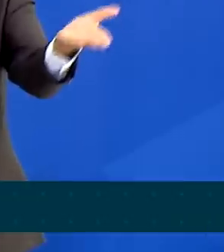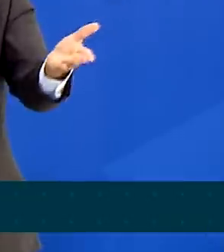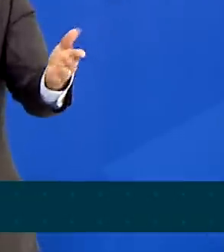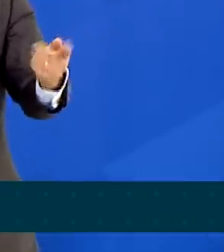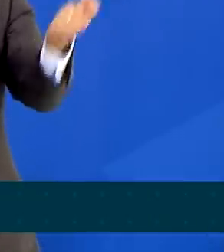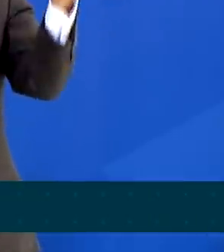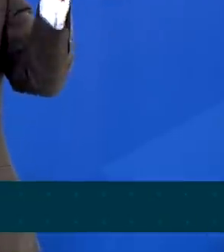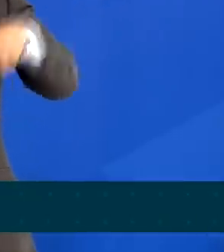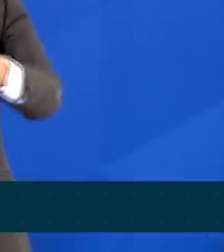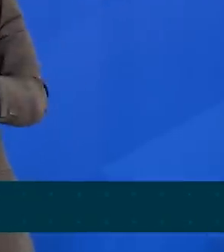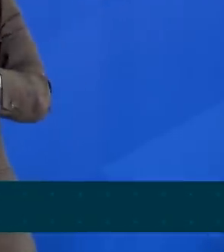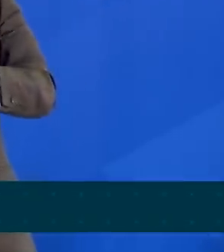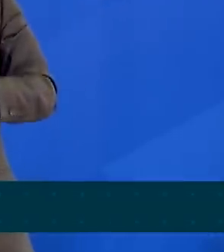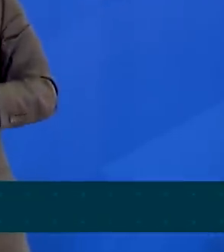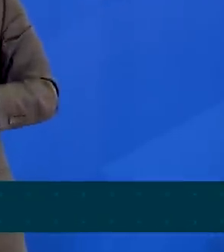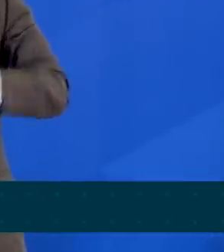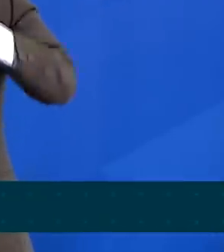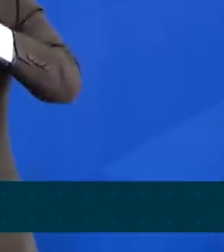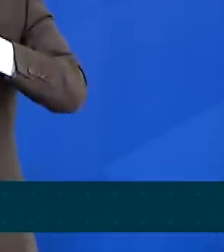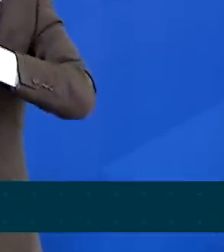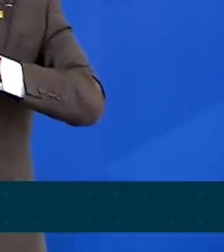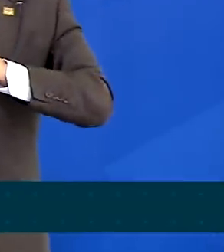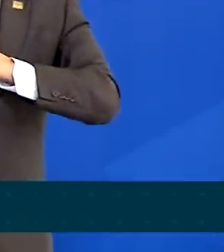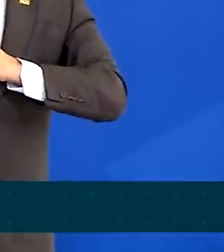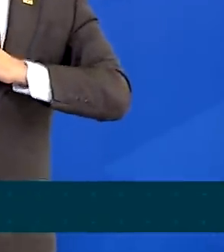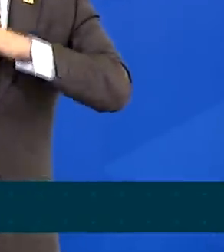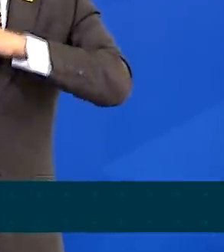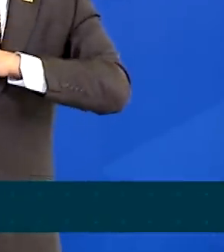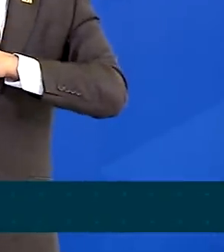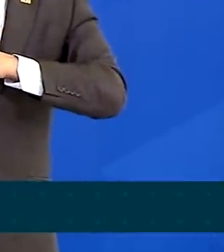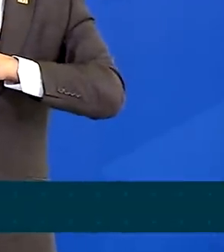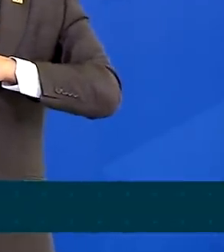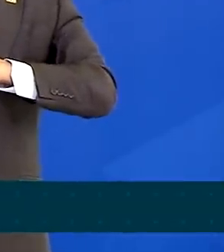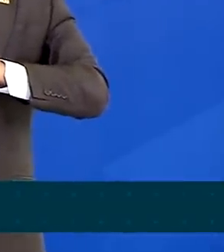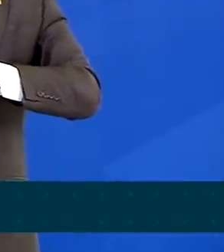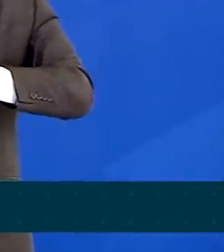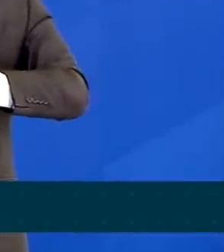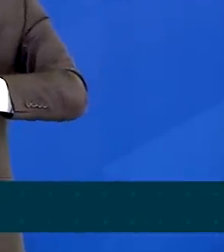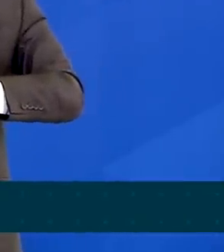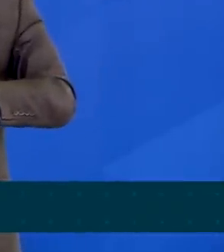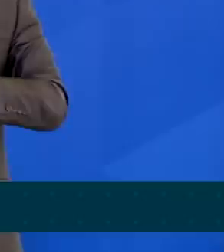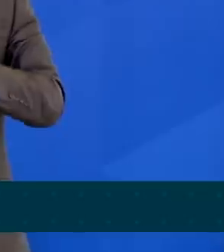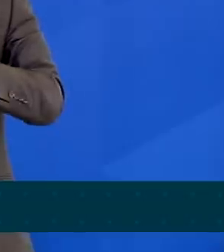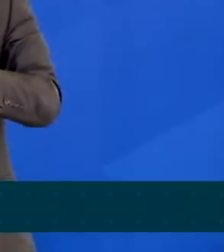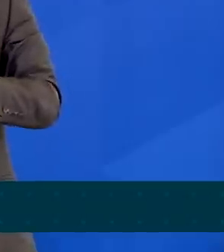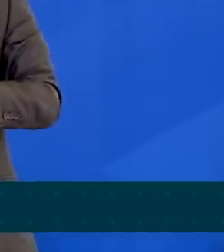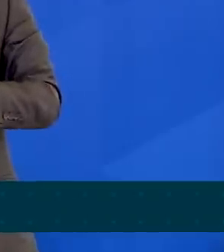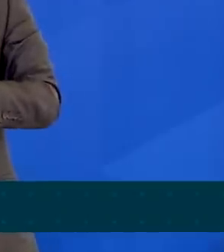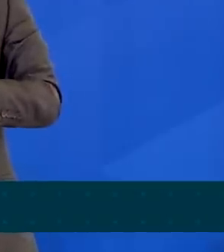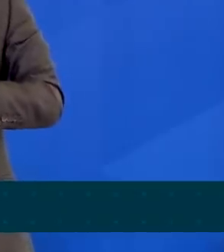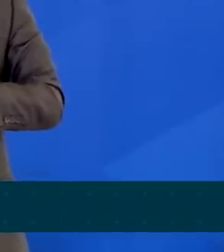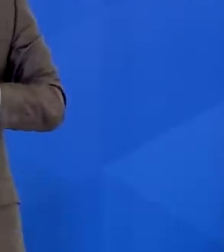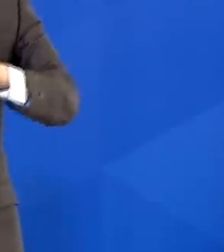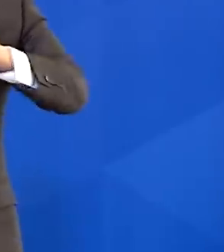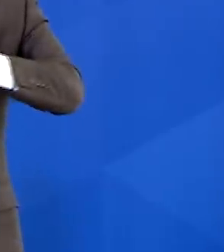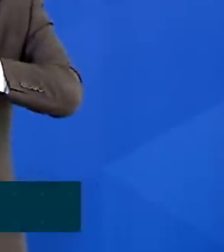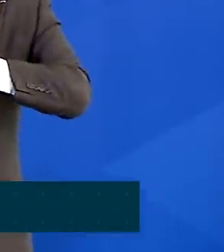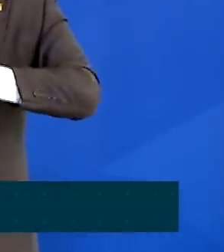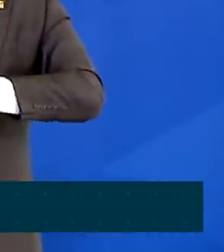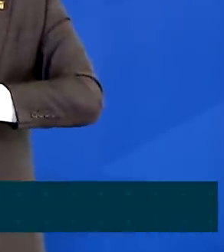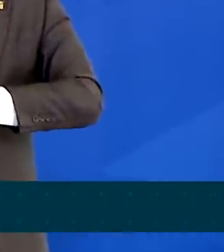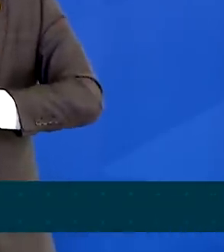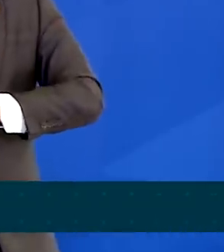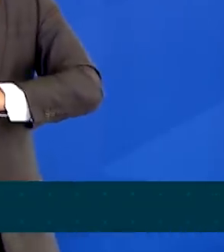à 80ª posição. E já temos mapeadas para que, nos próximos meses, já tenhamos outras